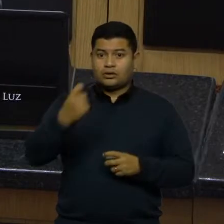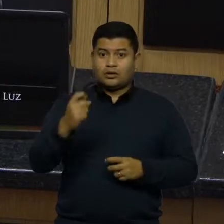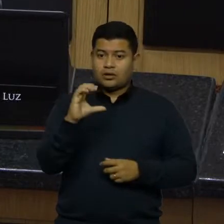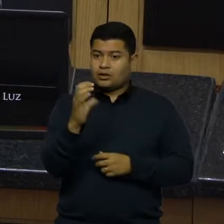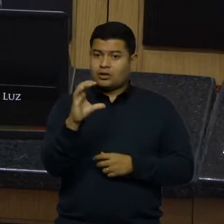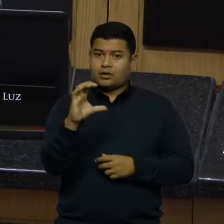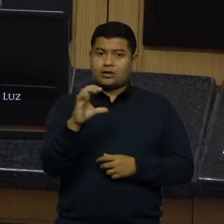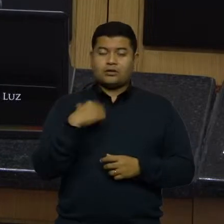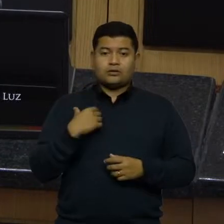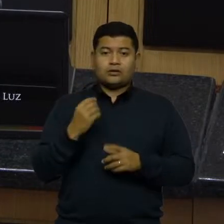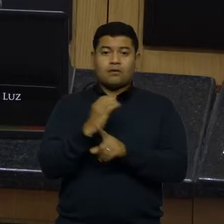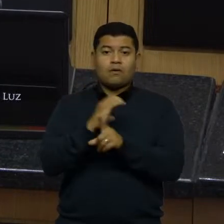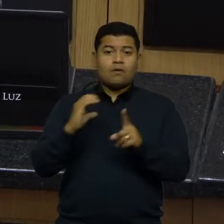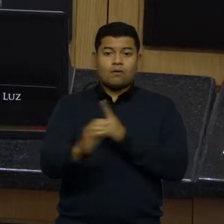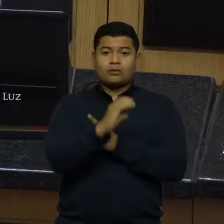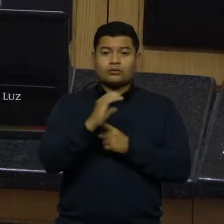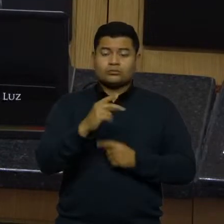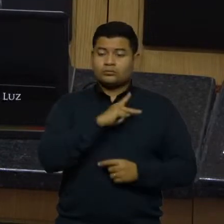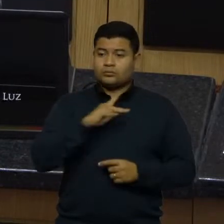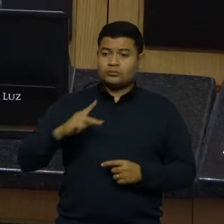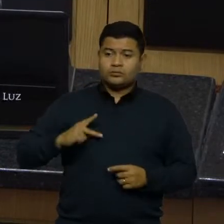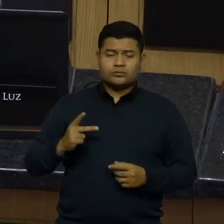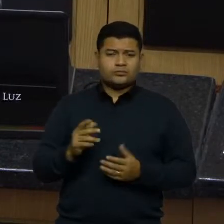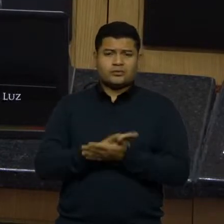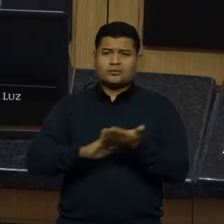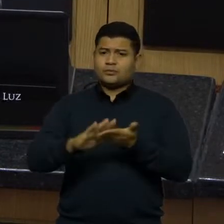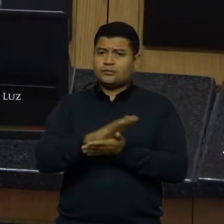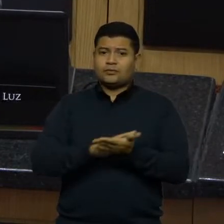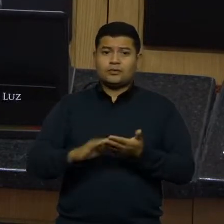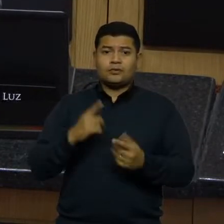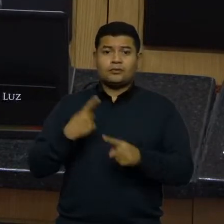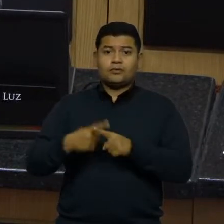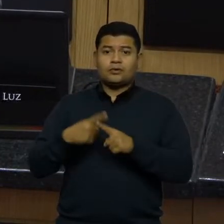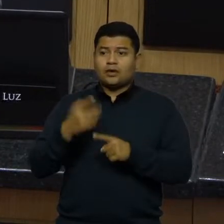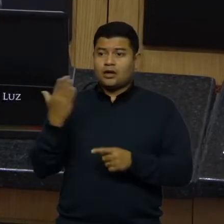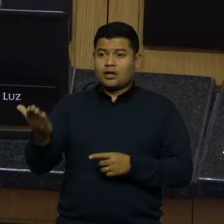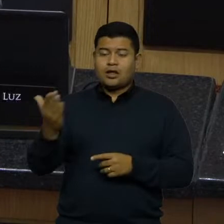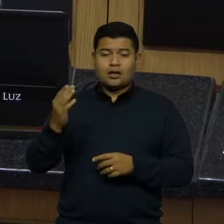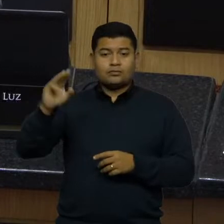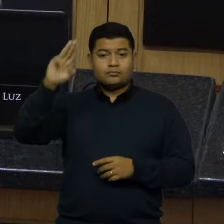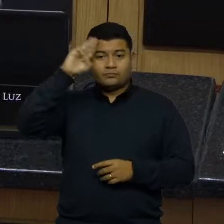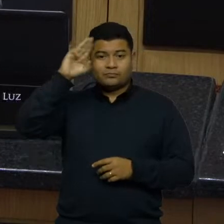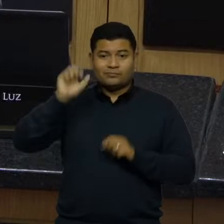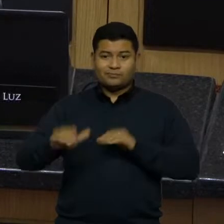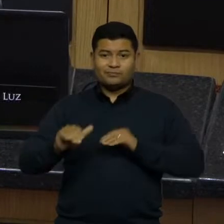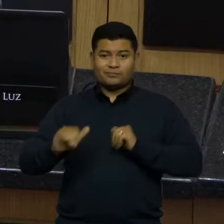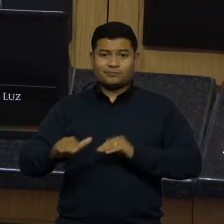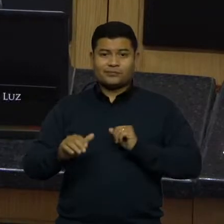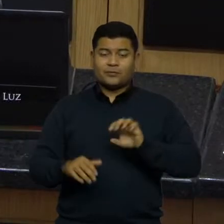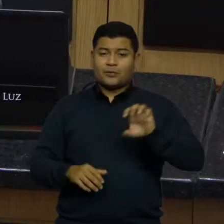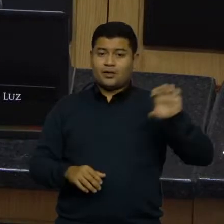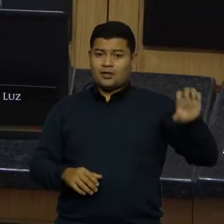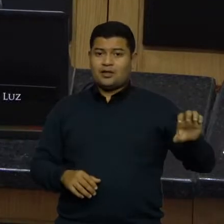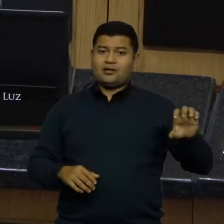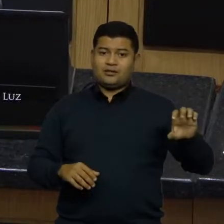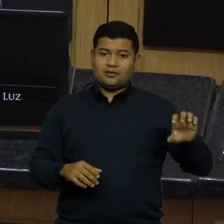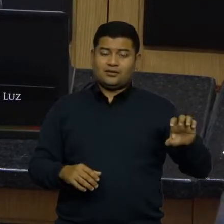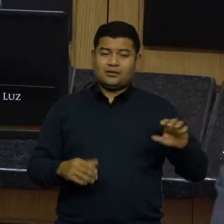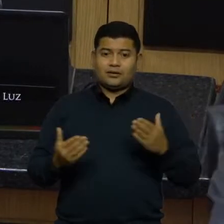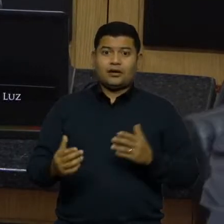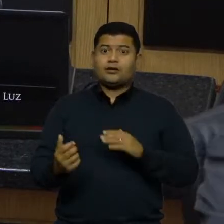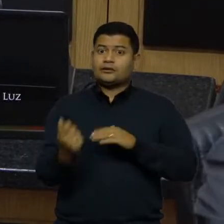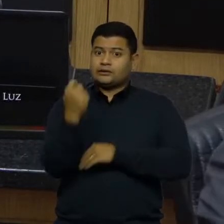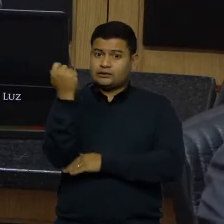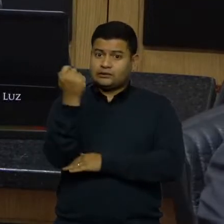comunitário, interesse público, não apenas porque é um militante de esquerda, o que também já é grave, como bem disseram os deputados que me